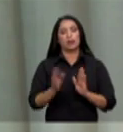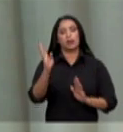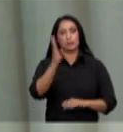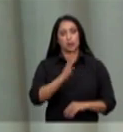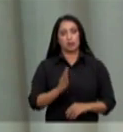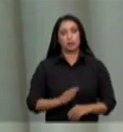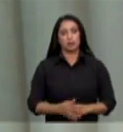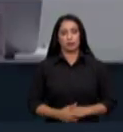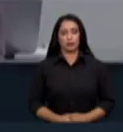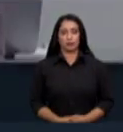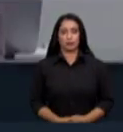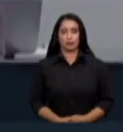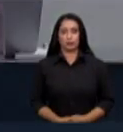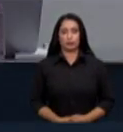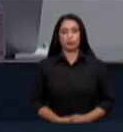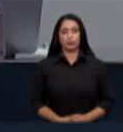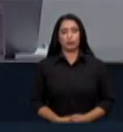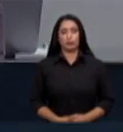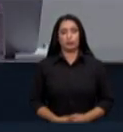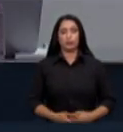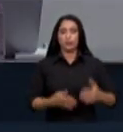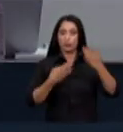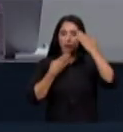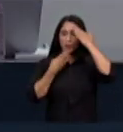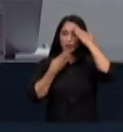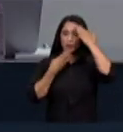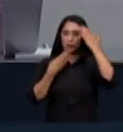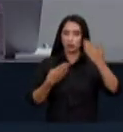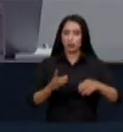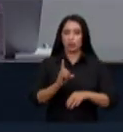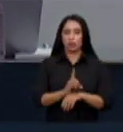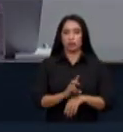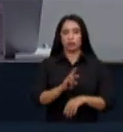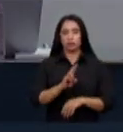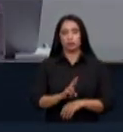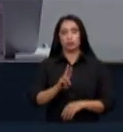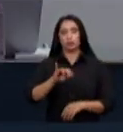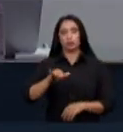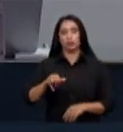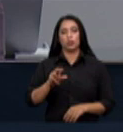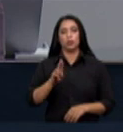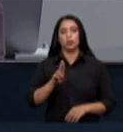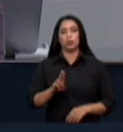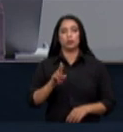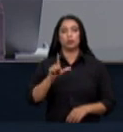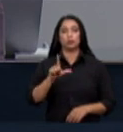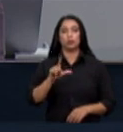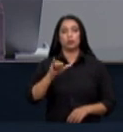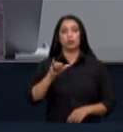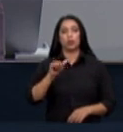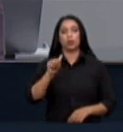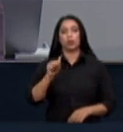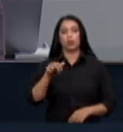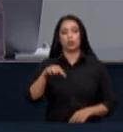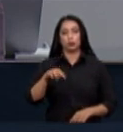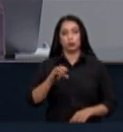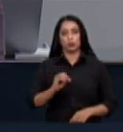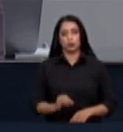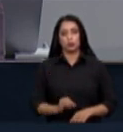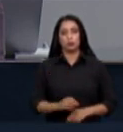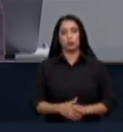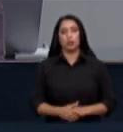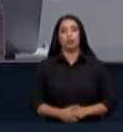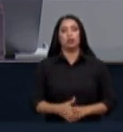muitíssimo obrigado doutor Juliano Vilaverde subprocurador geral da república que aqui